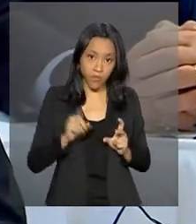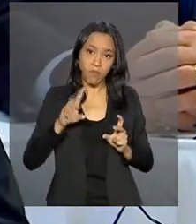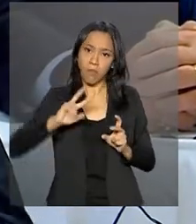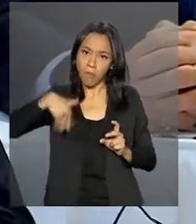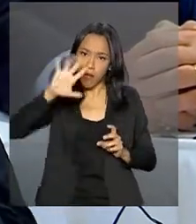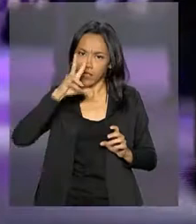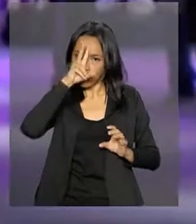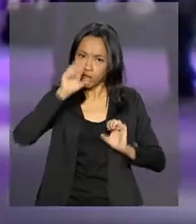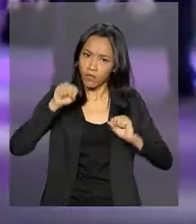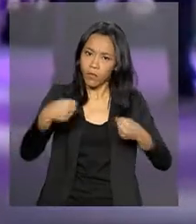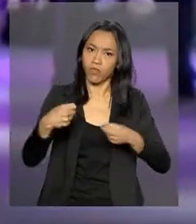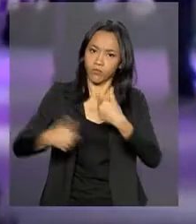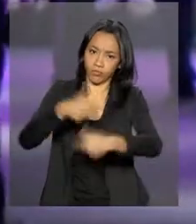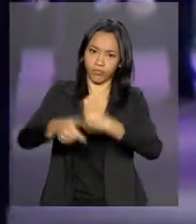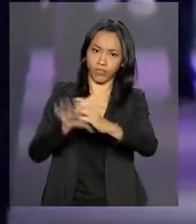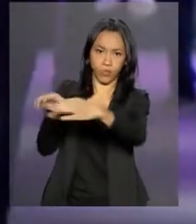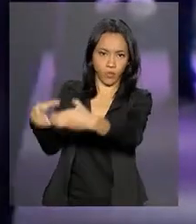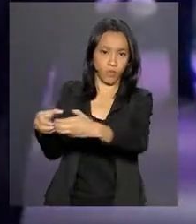atuante.